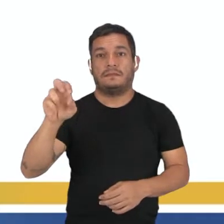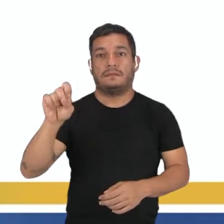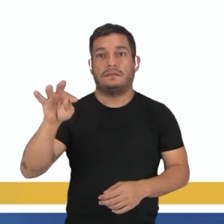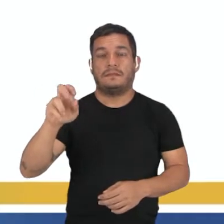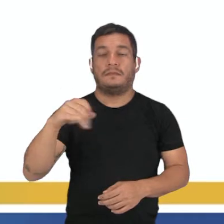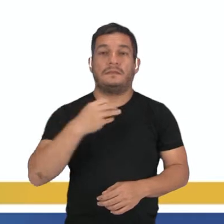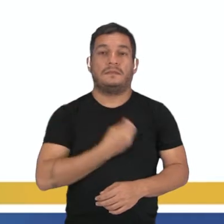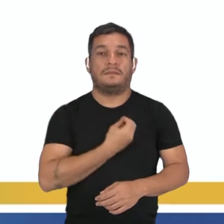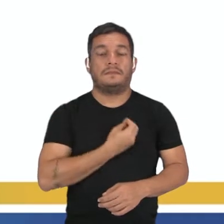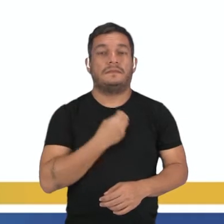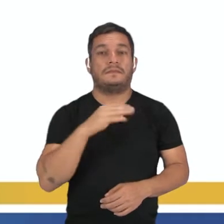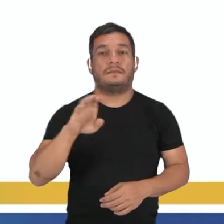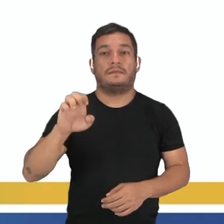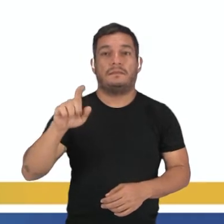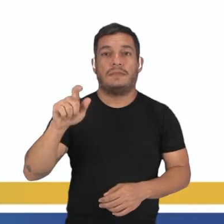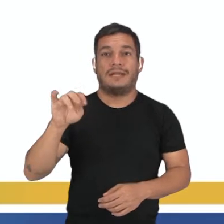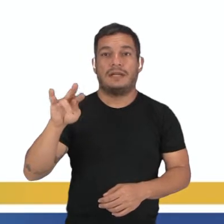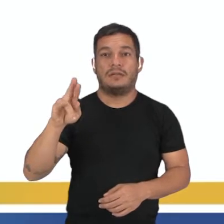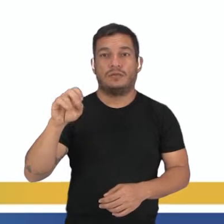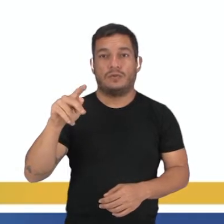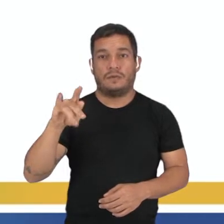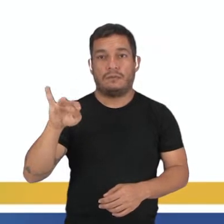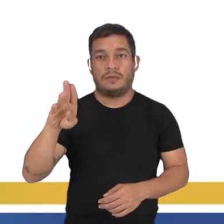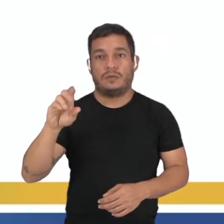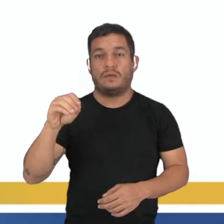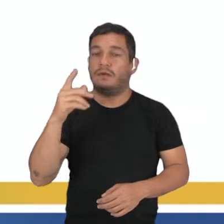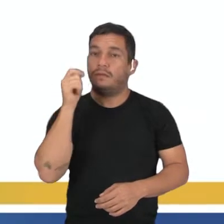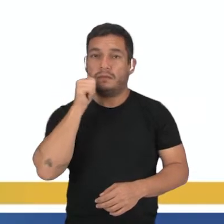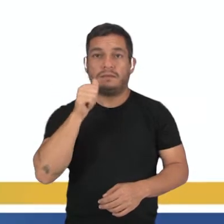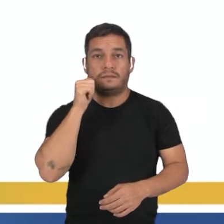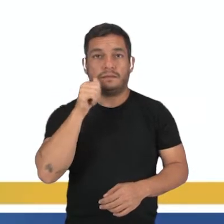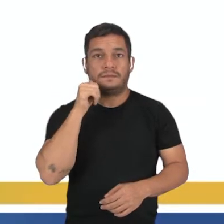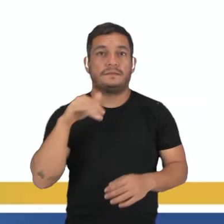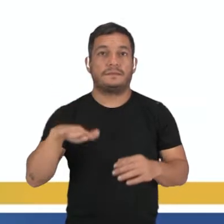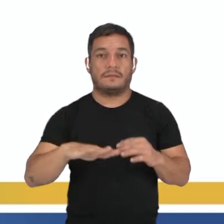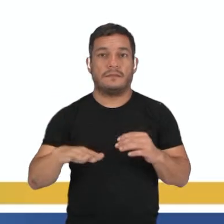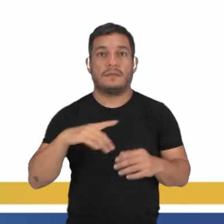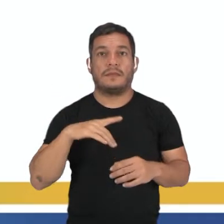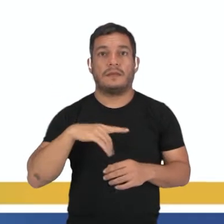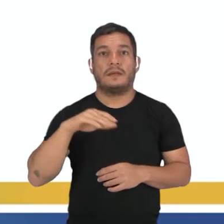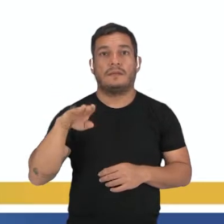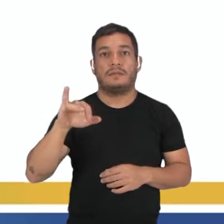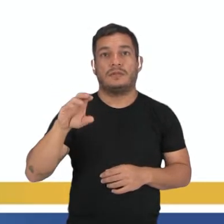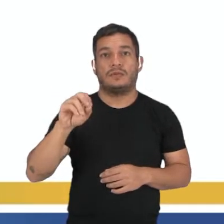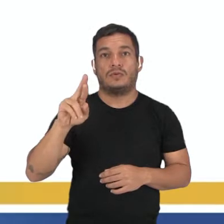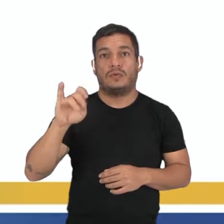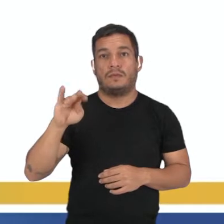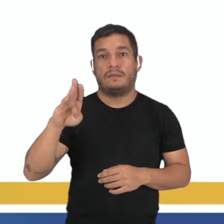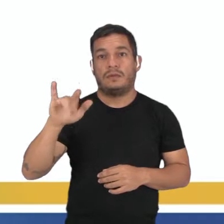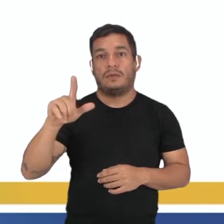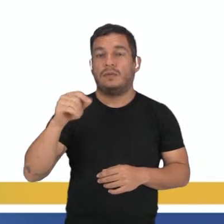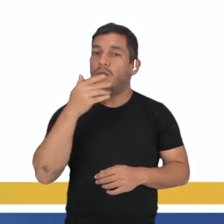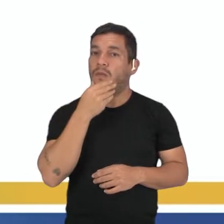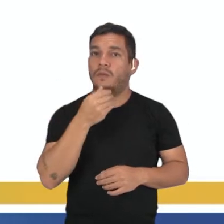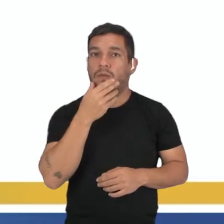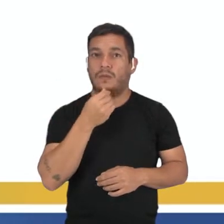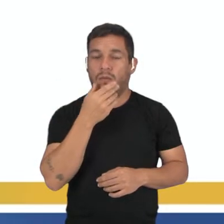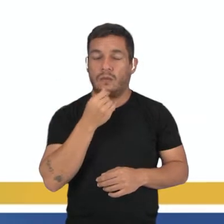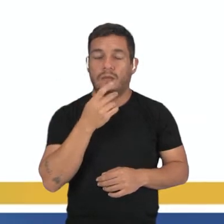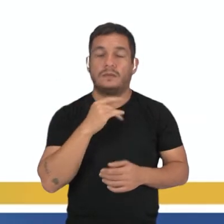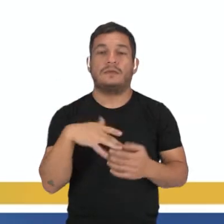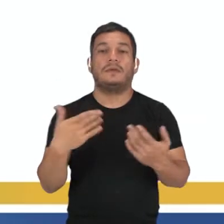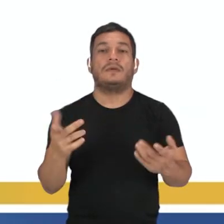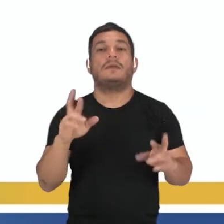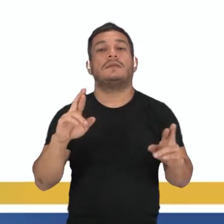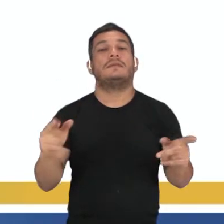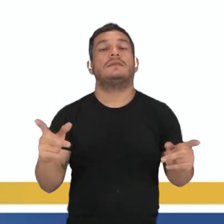gente tem a presença do megastrópulo, que é o estrópulo feminino. E lá embaixo a gente tem o estrópulo masculino, que é chamado de microstrópulo. E